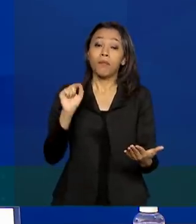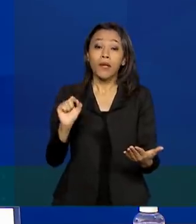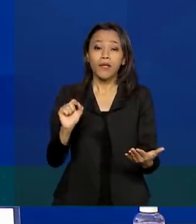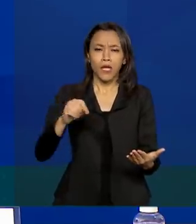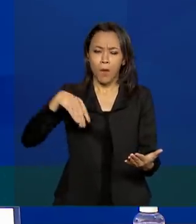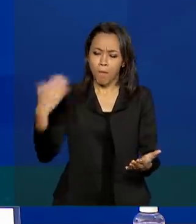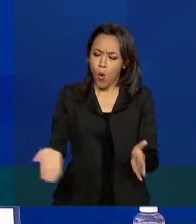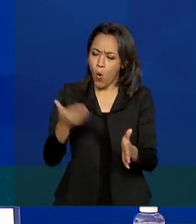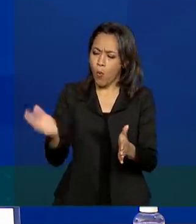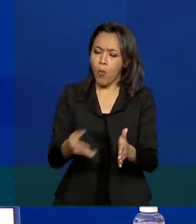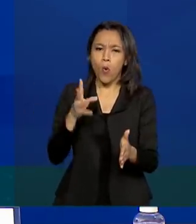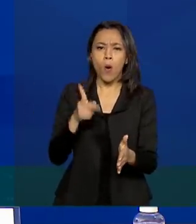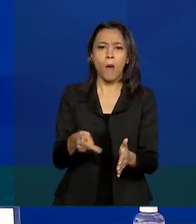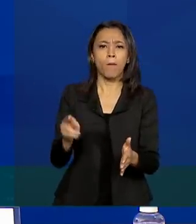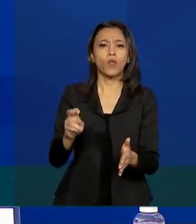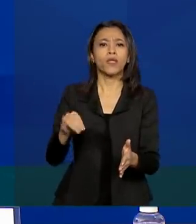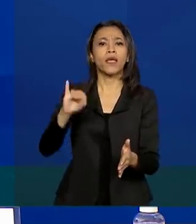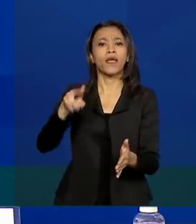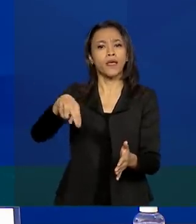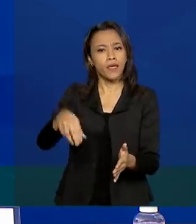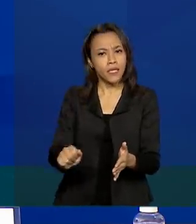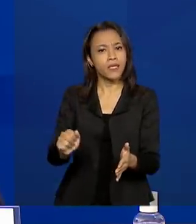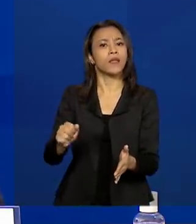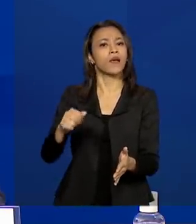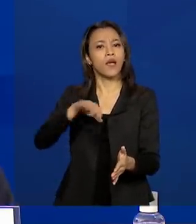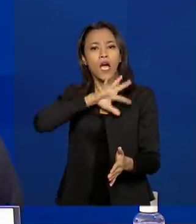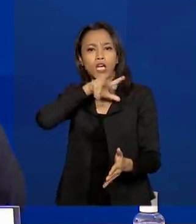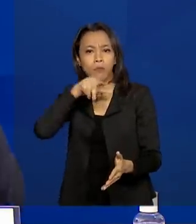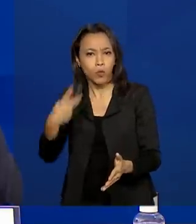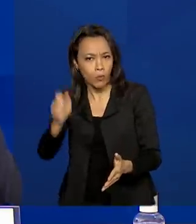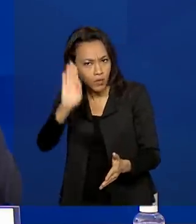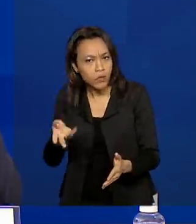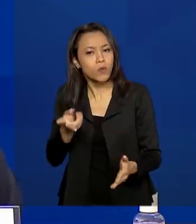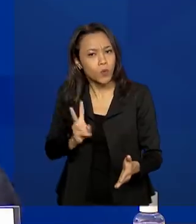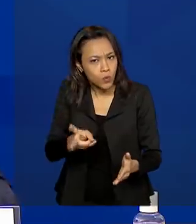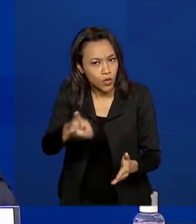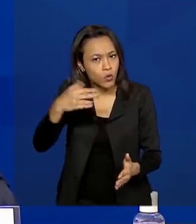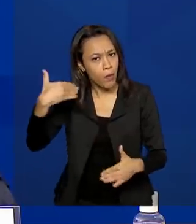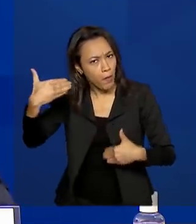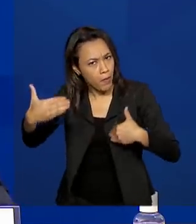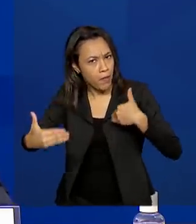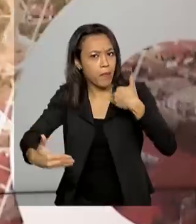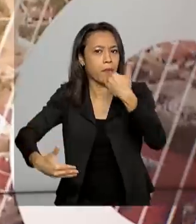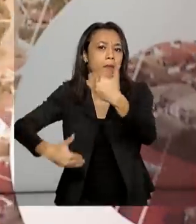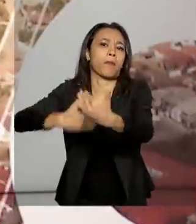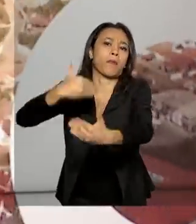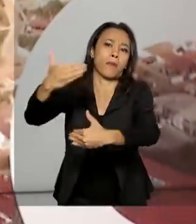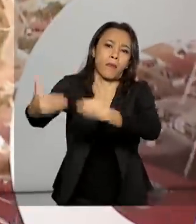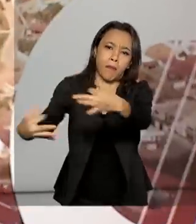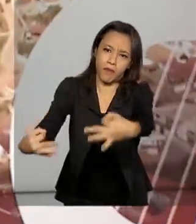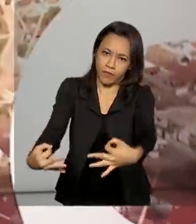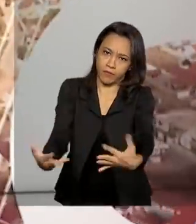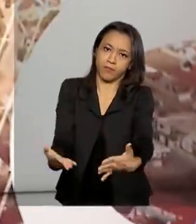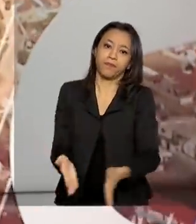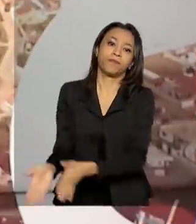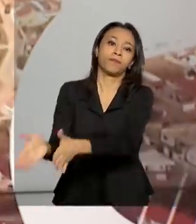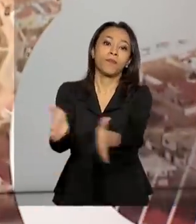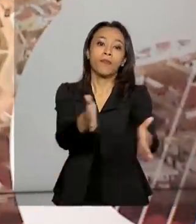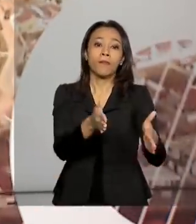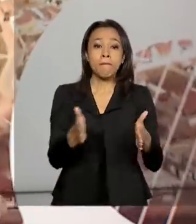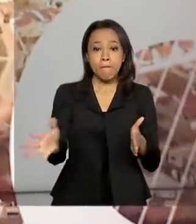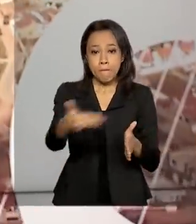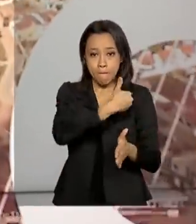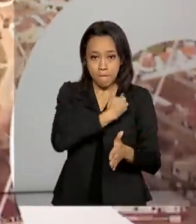de proteína animal no Brasil esteja funcionando perfeitamente. E o governo apresentou